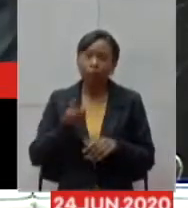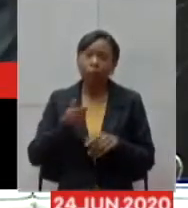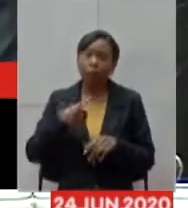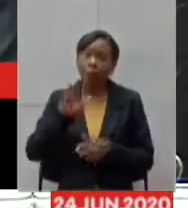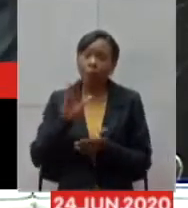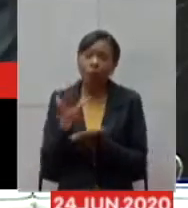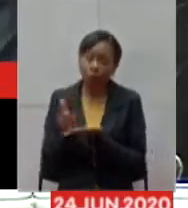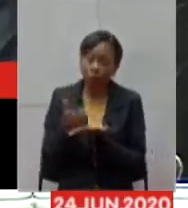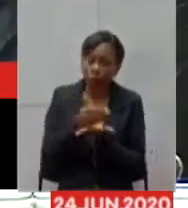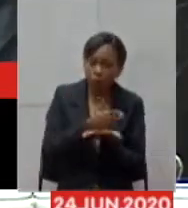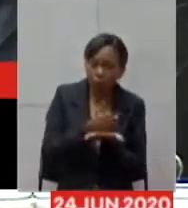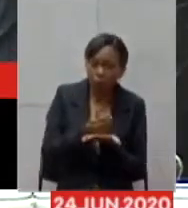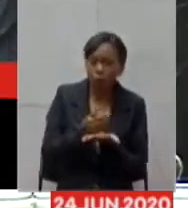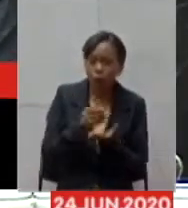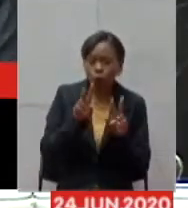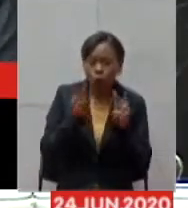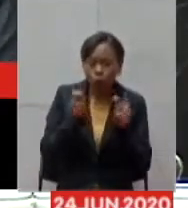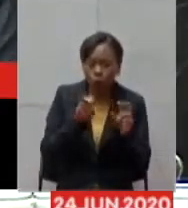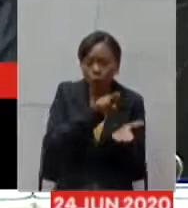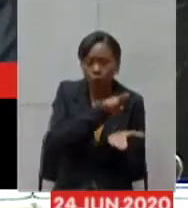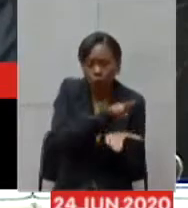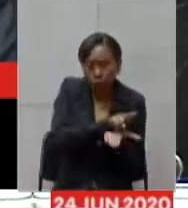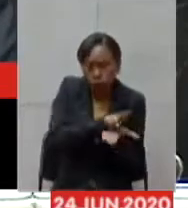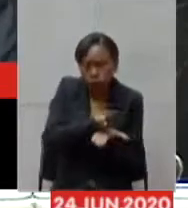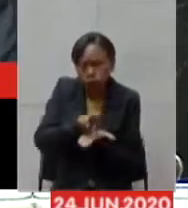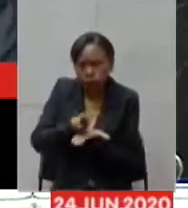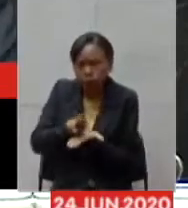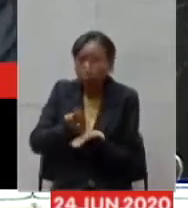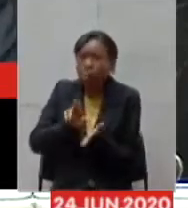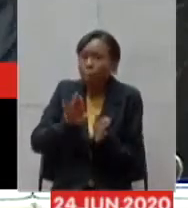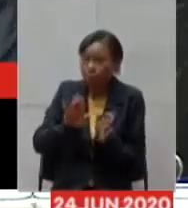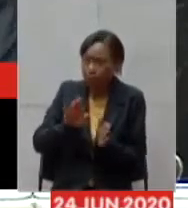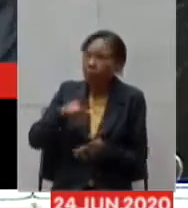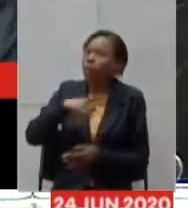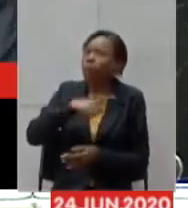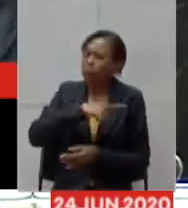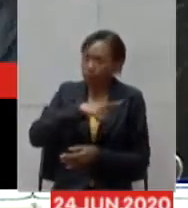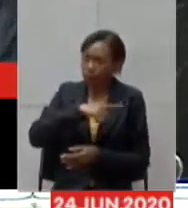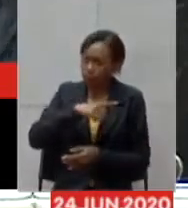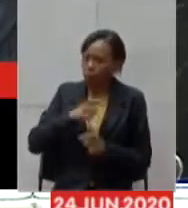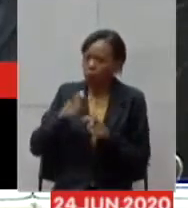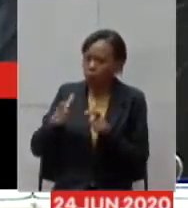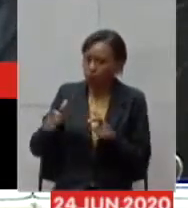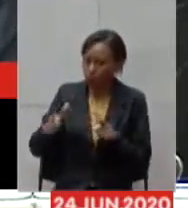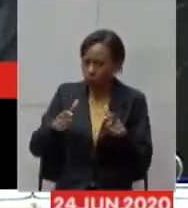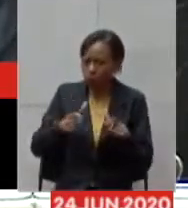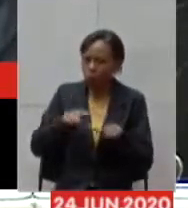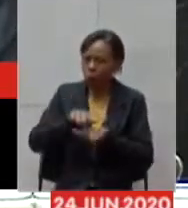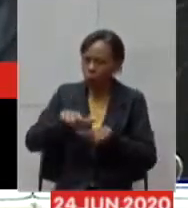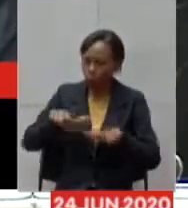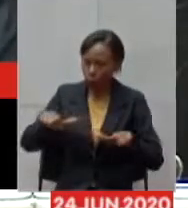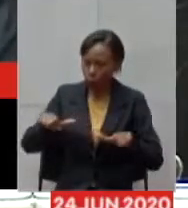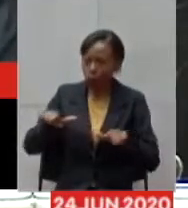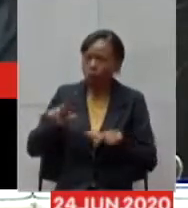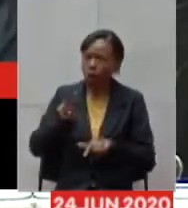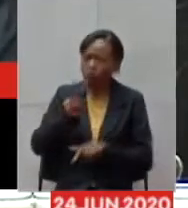mas o fato é que até esse momento nós ainda temos leitos disponíveis e são bastantes leitos no Estado em relação a fila